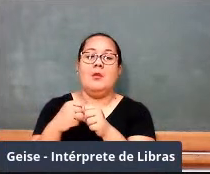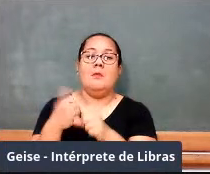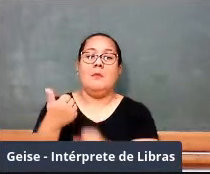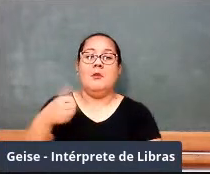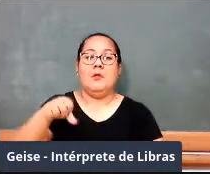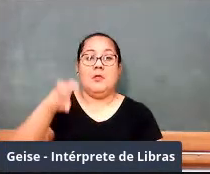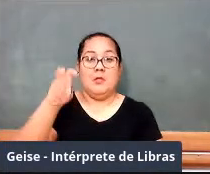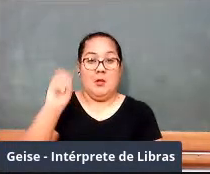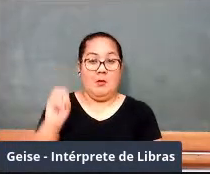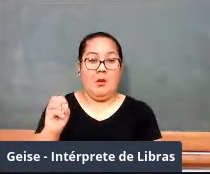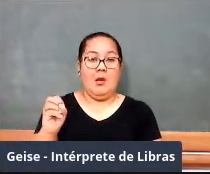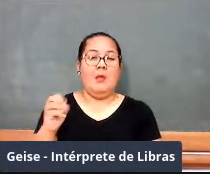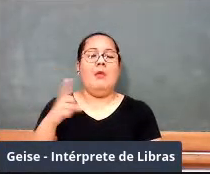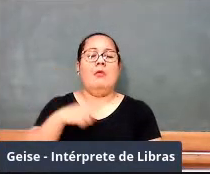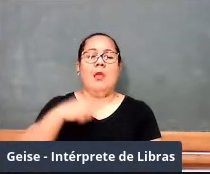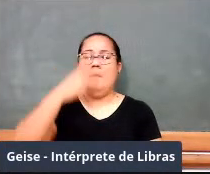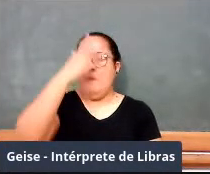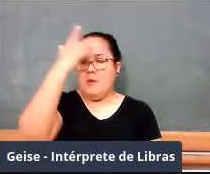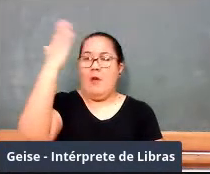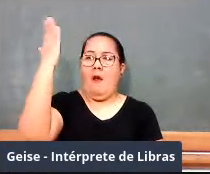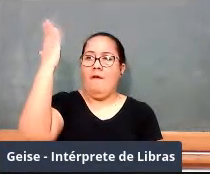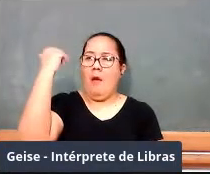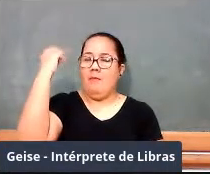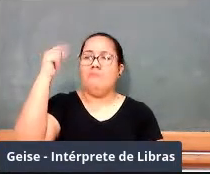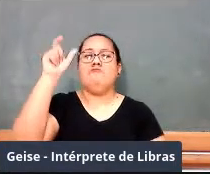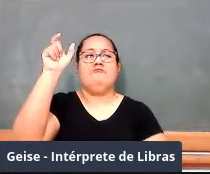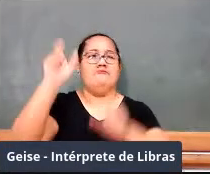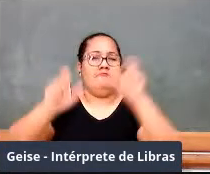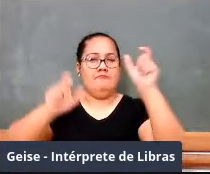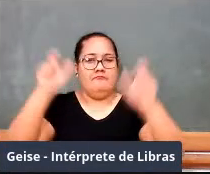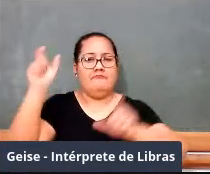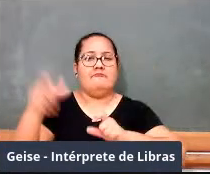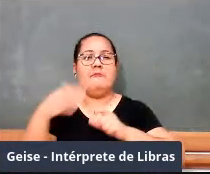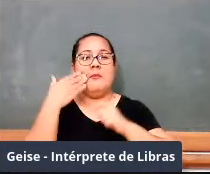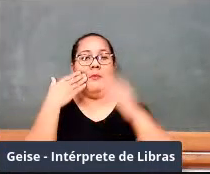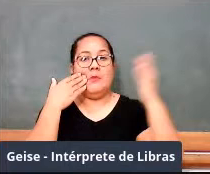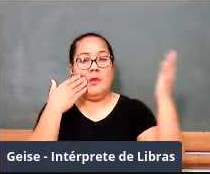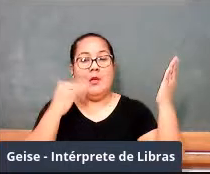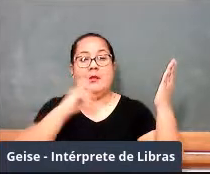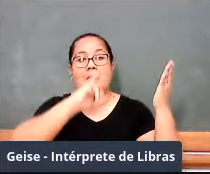reúne figuras emblemáticas, importantes, o Jean Piaget,